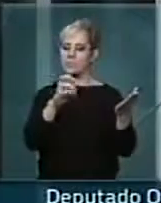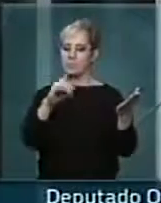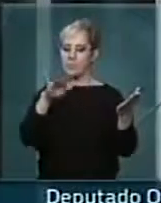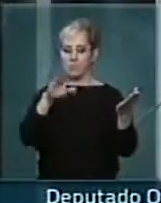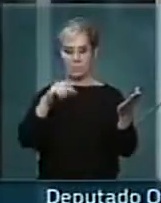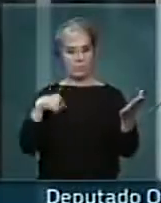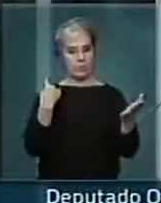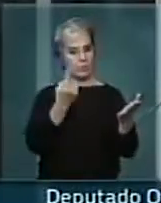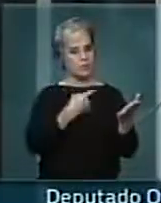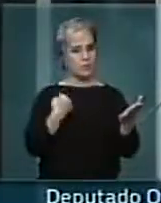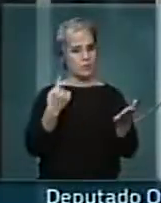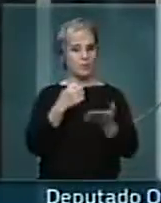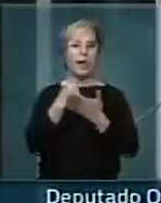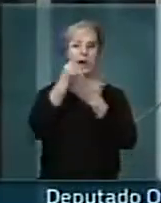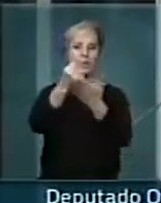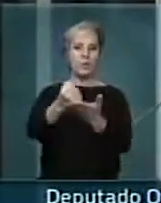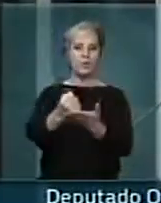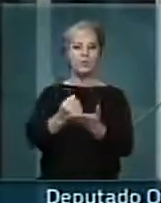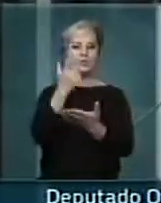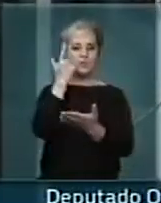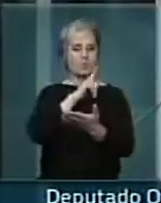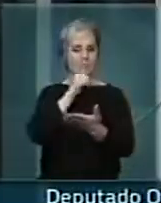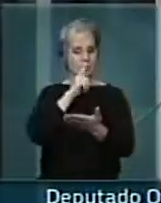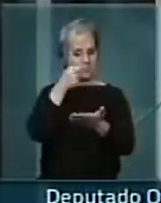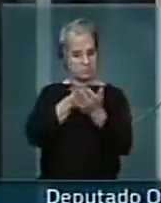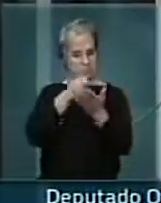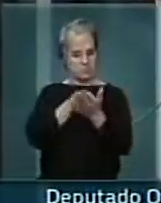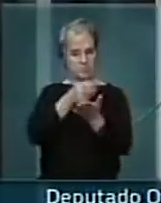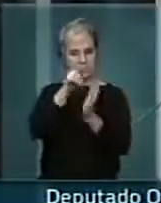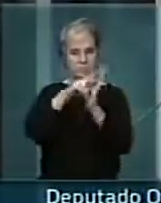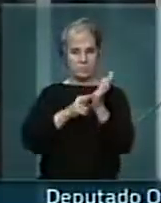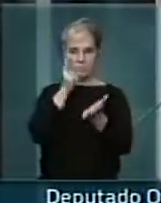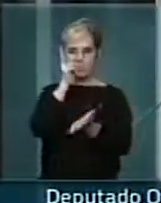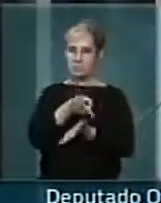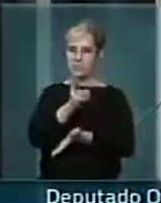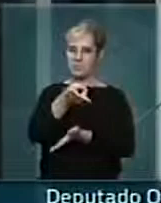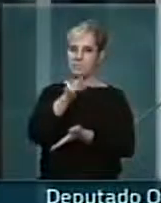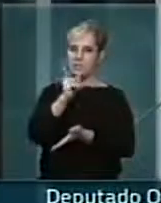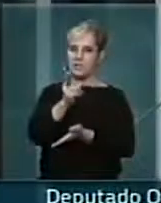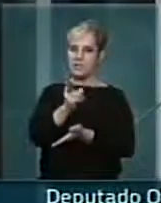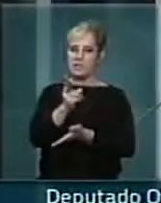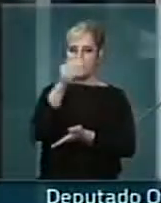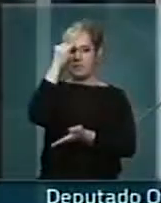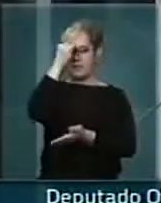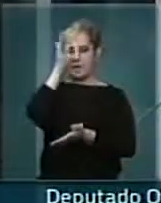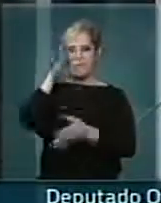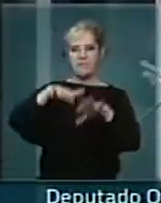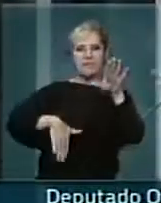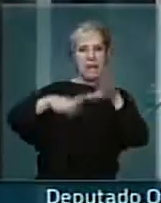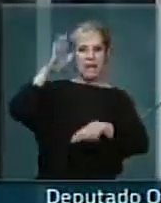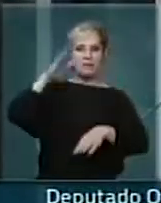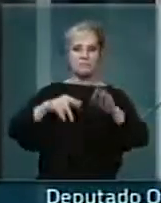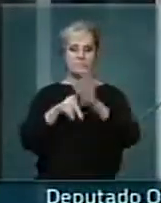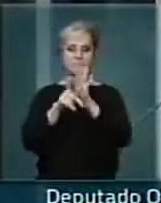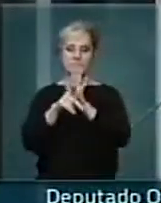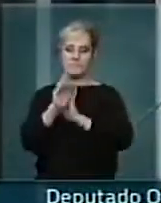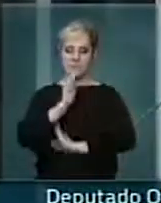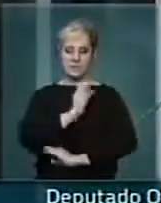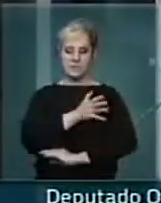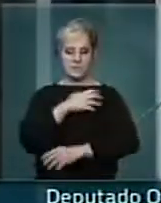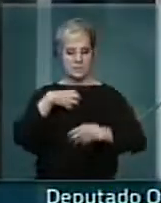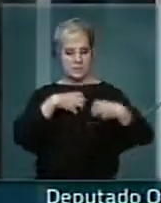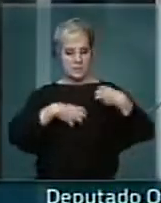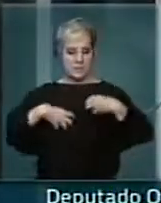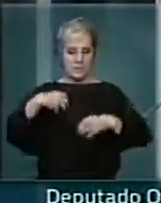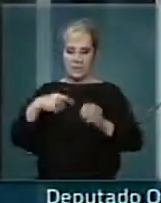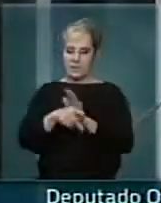nós outros o apoio completo, para que haja uma regra perene, permanente, para que não haja essa instabilidade que aflige os corações